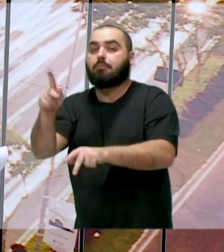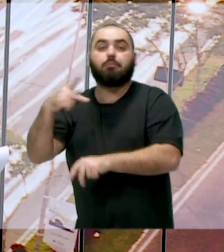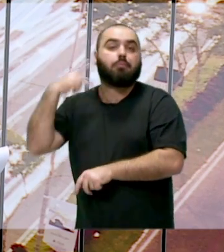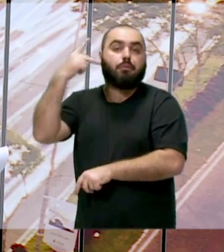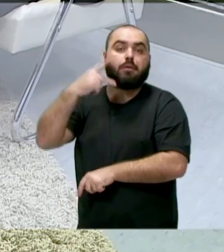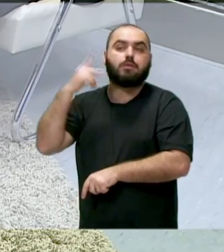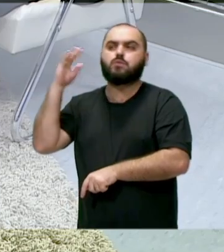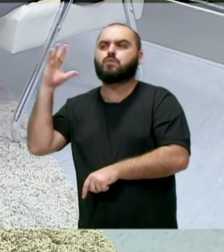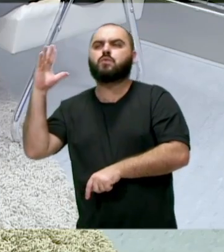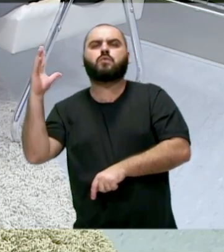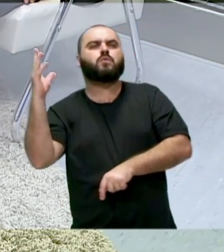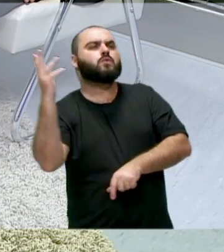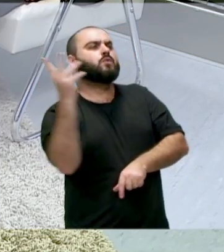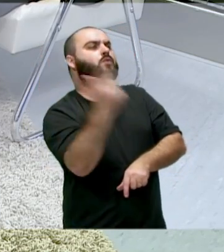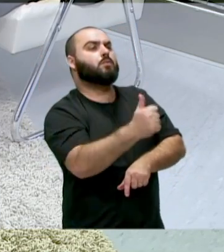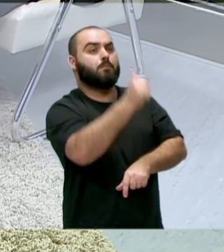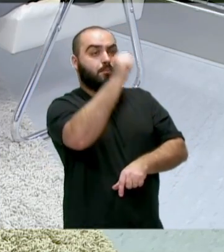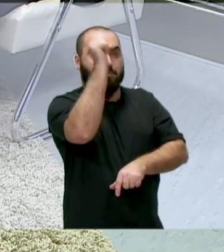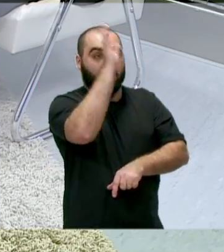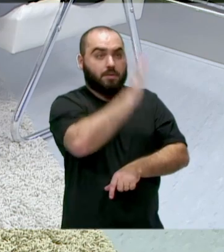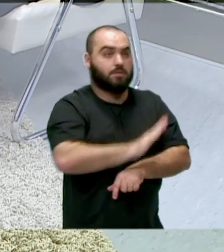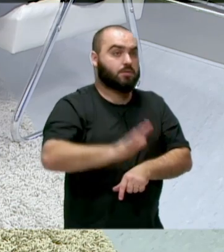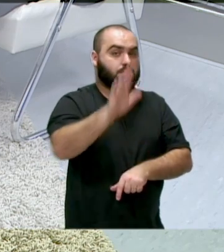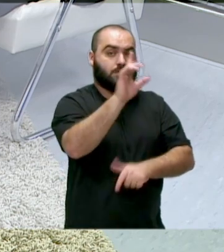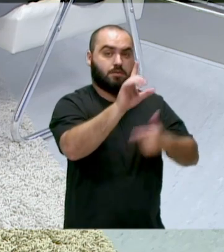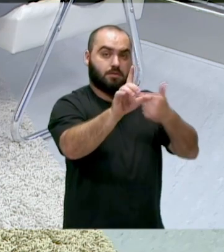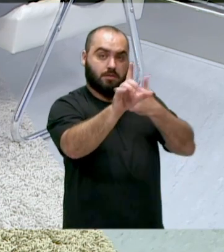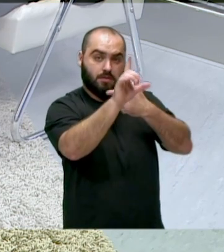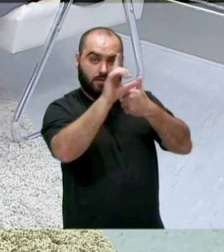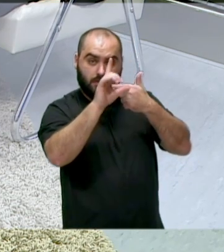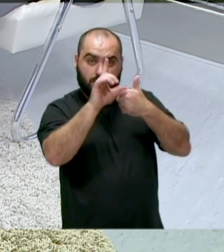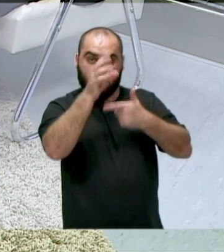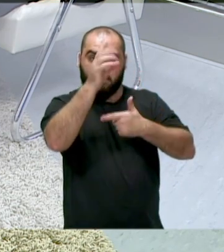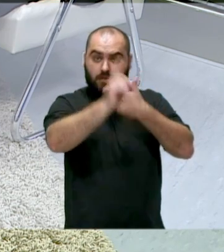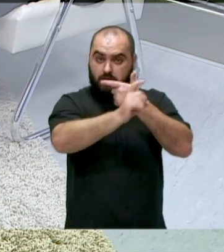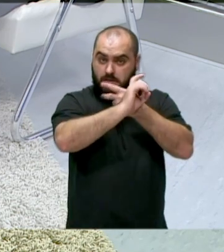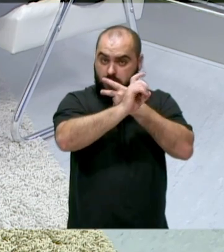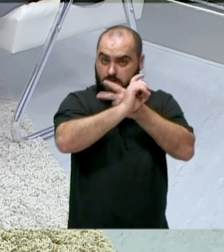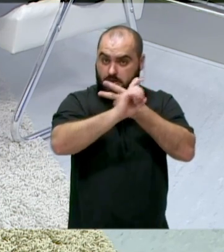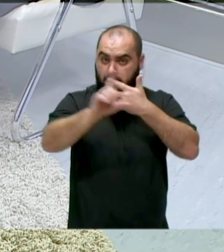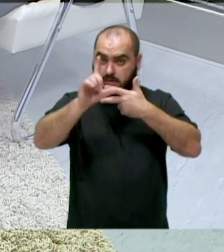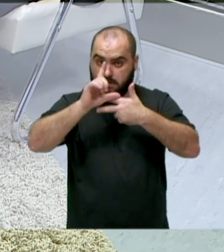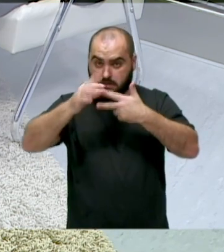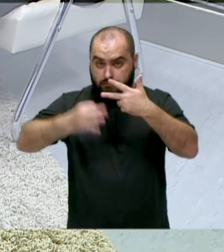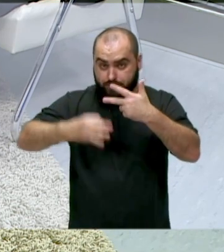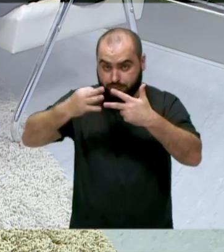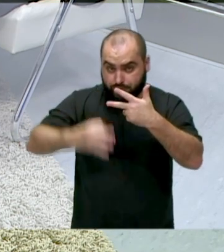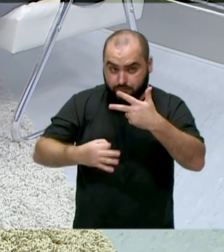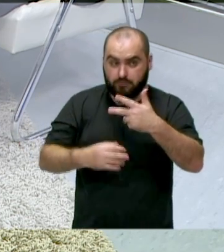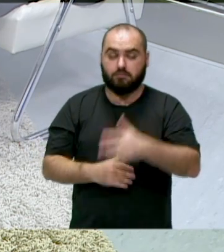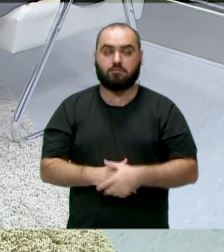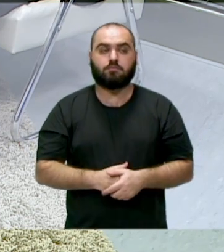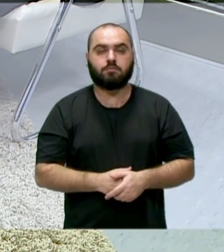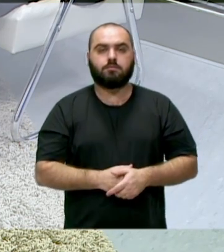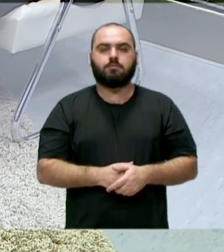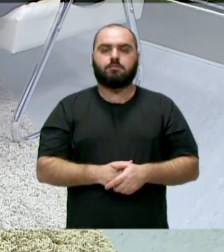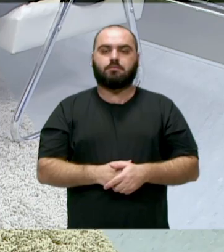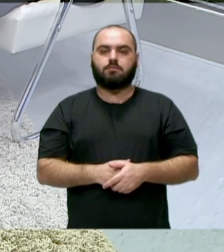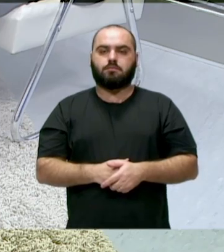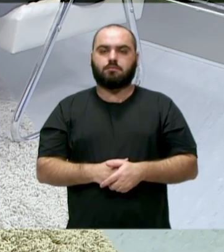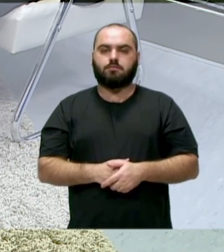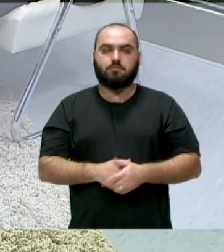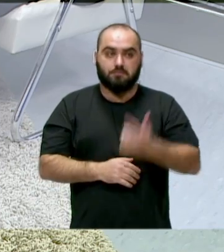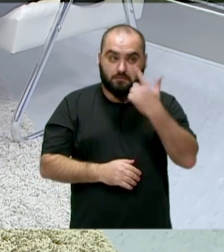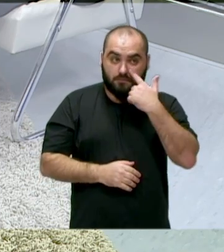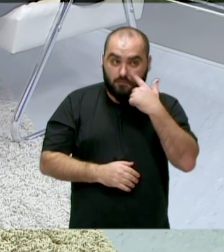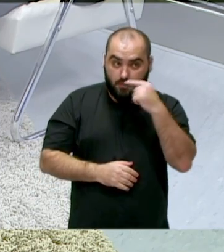todos os poderes, legislativo, executivo e judiciário. O senhor amadureceu politicamente, então, de certa forma,